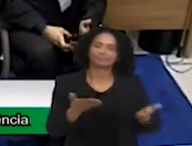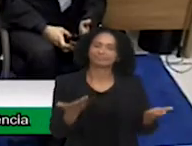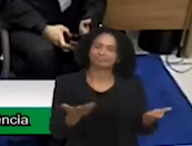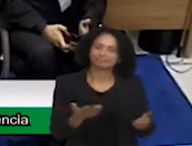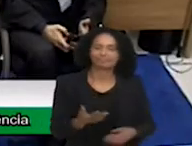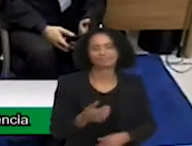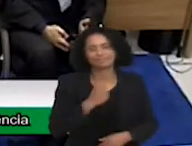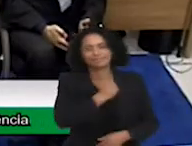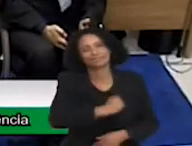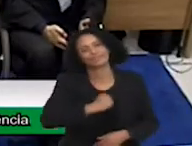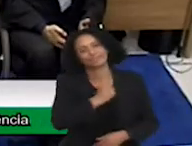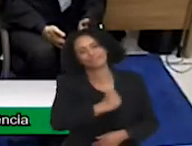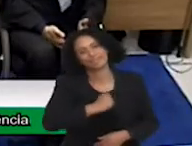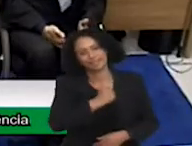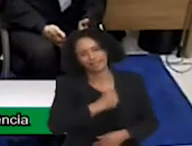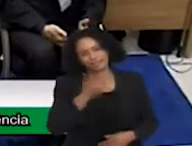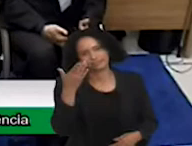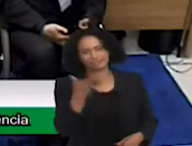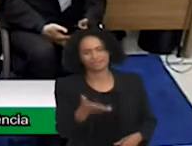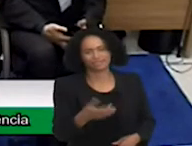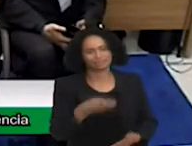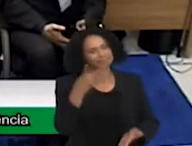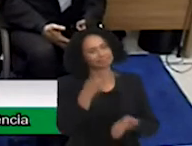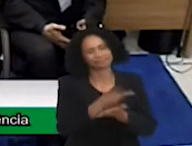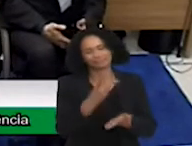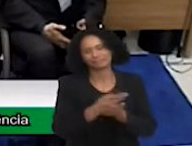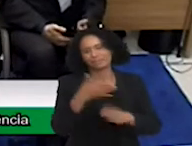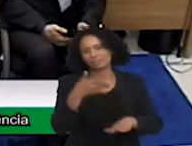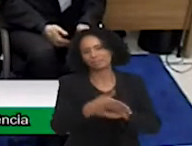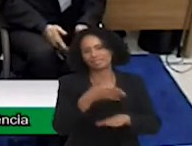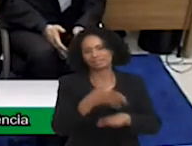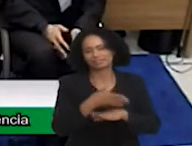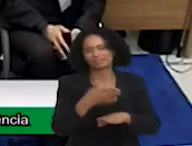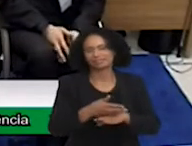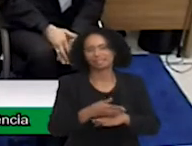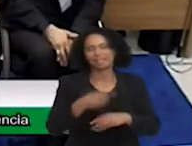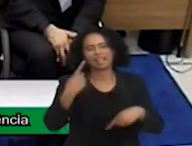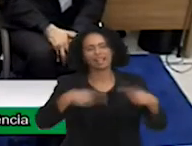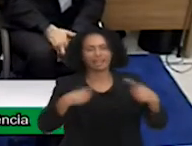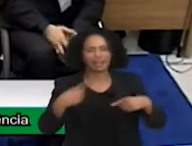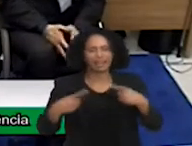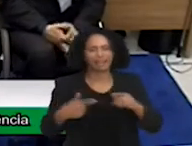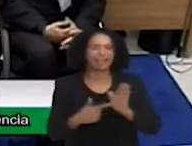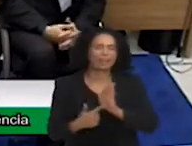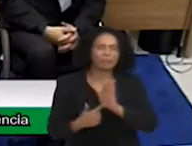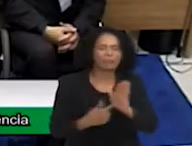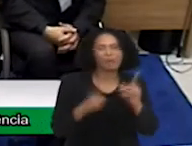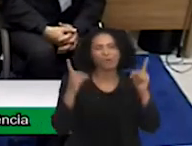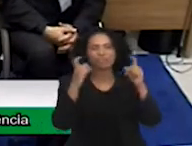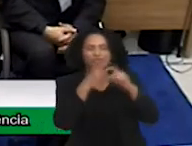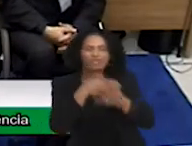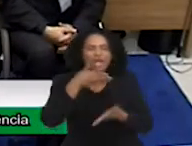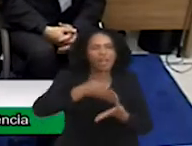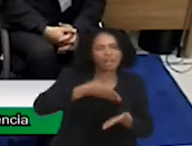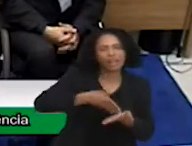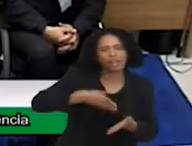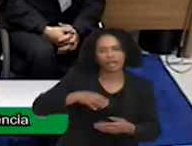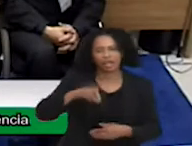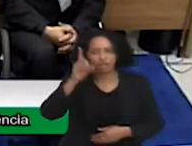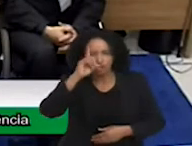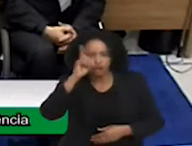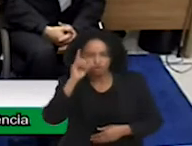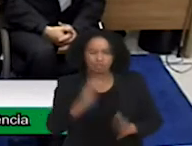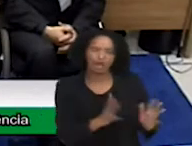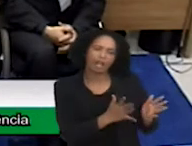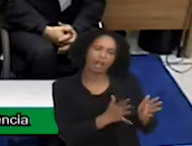sempre esteve aqui falando com os vereadores e também trazendo as suas dificuldades no dia a dia da nossa idade. Você também